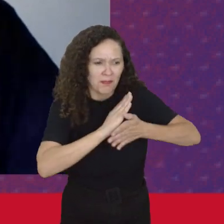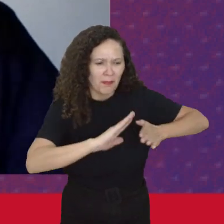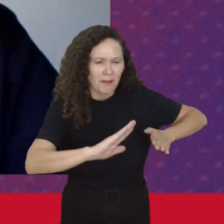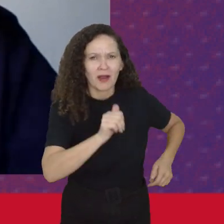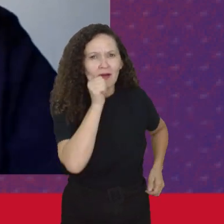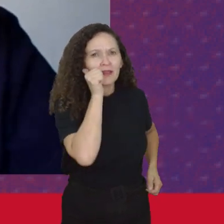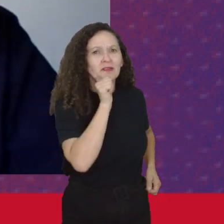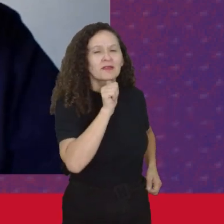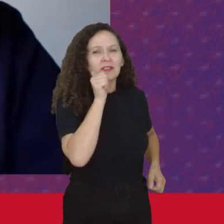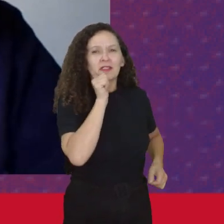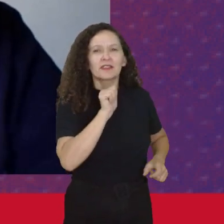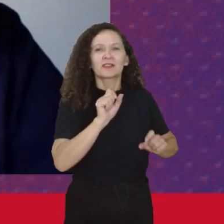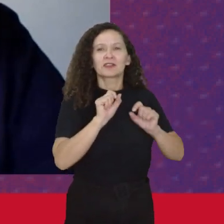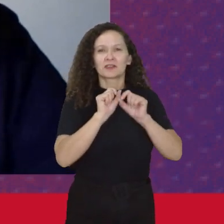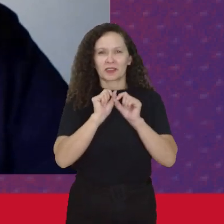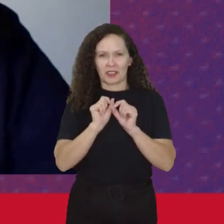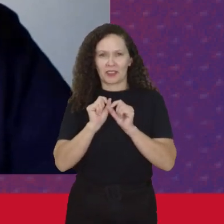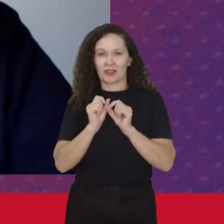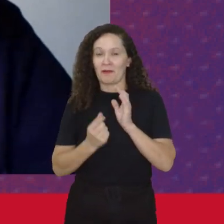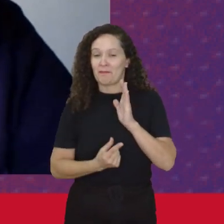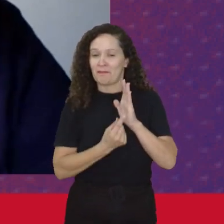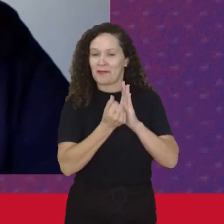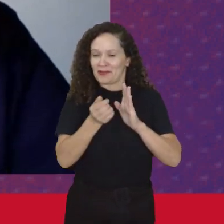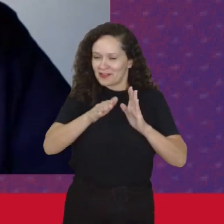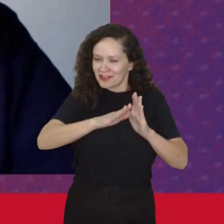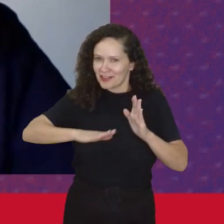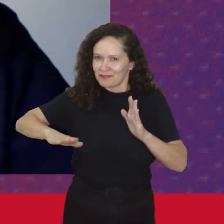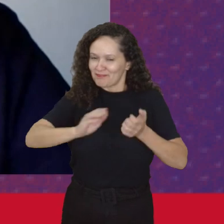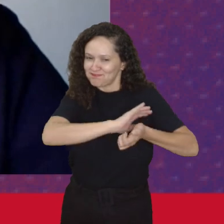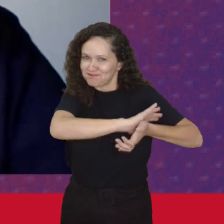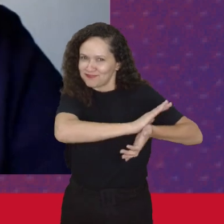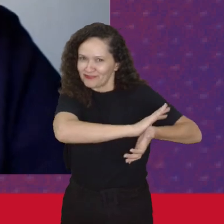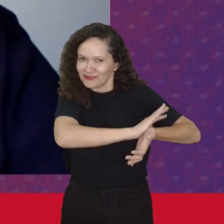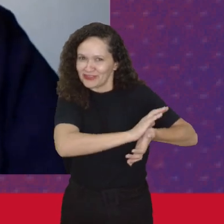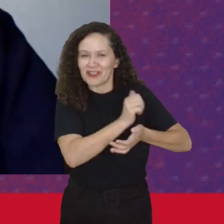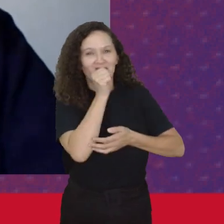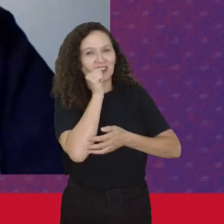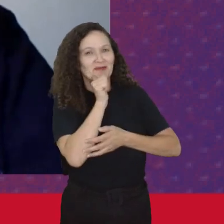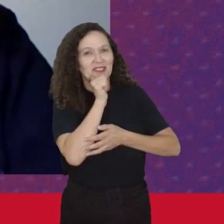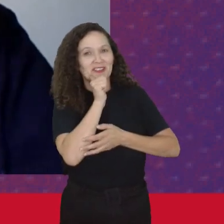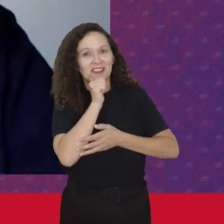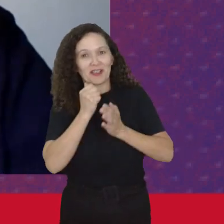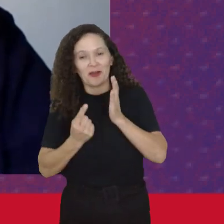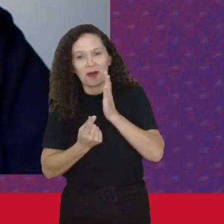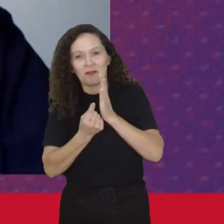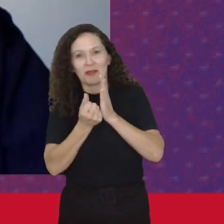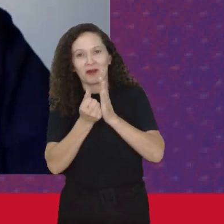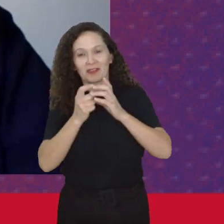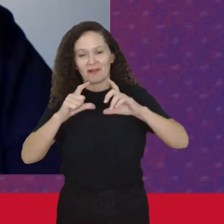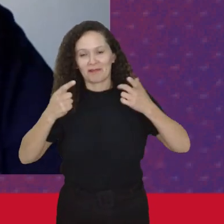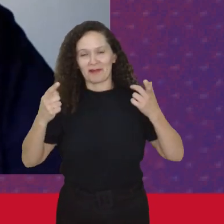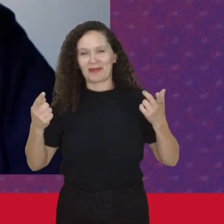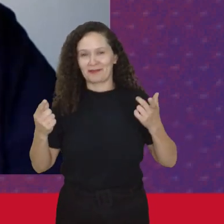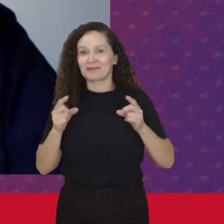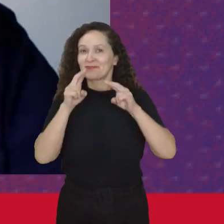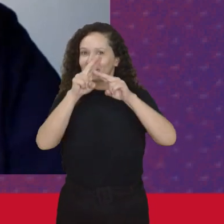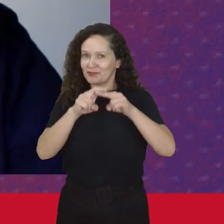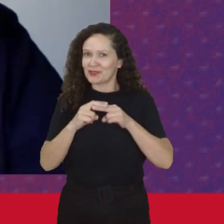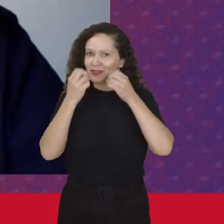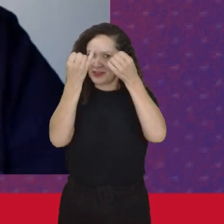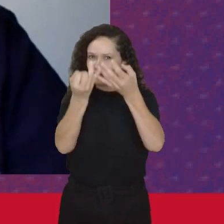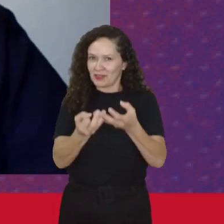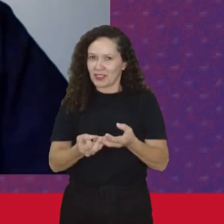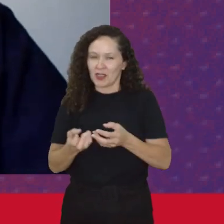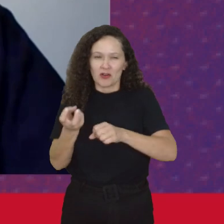importante Para os capitalistas Para instaurar o capitalismo E é por isso que ela coloca A dimensão da caça às